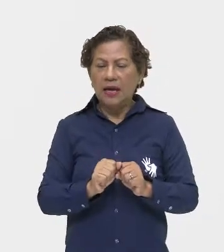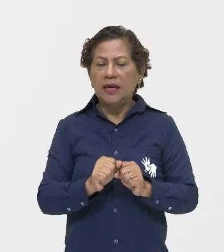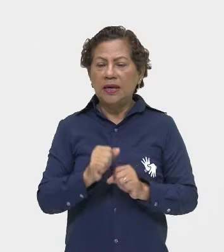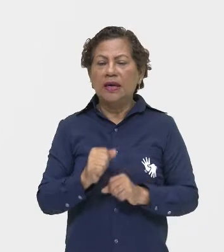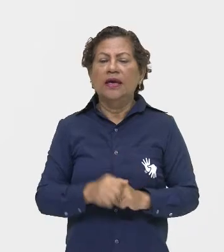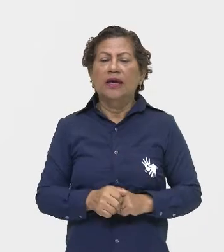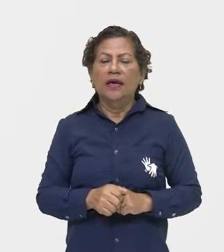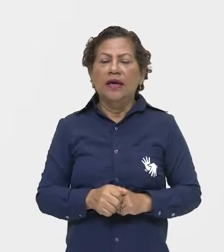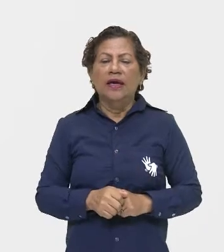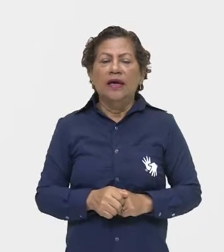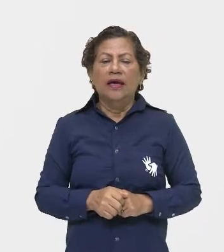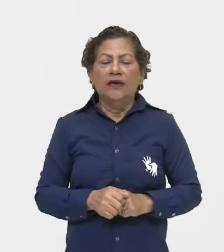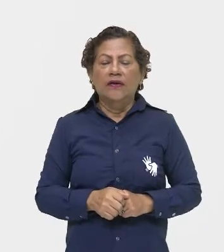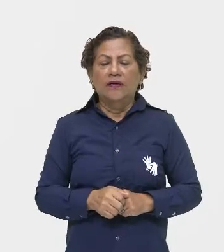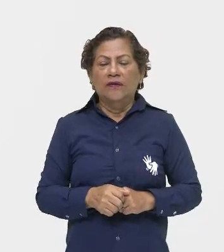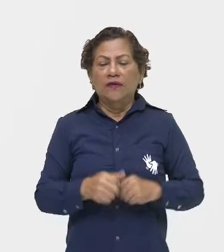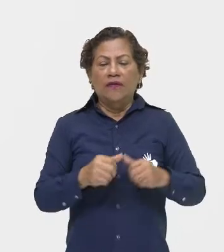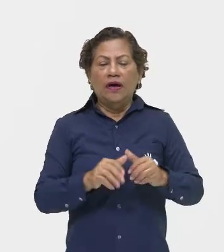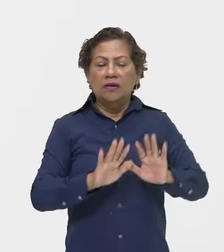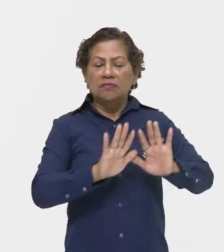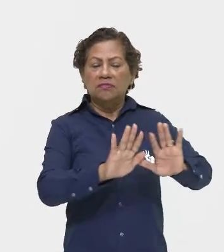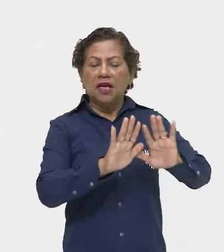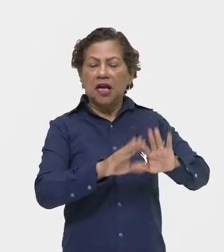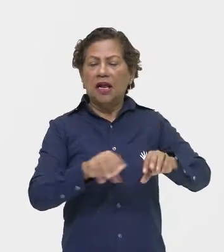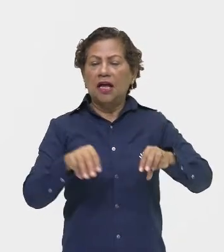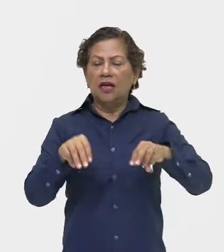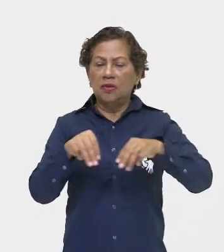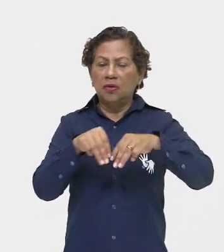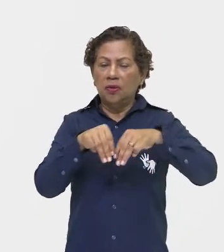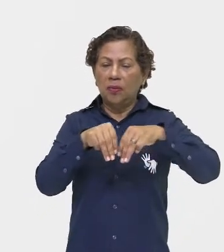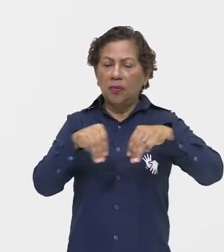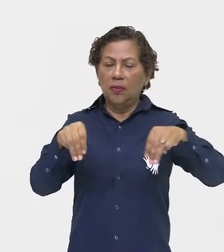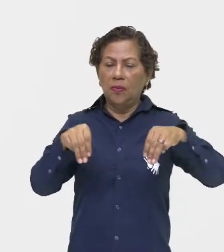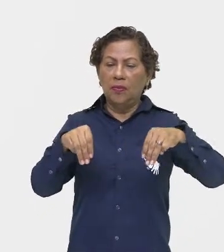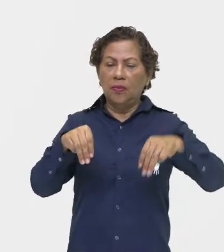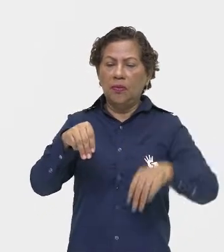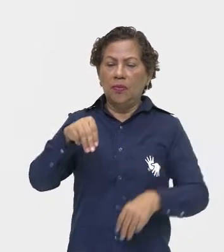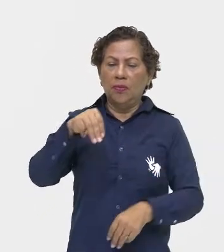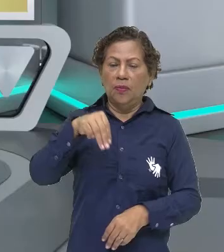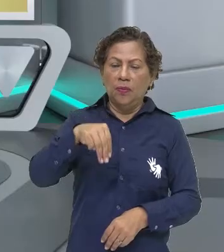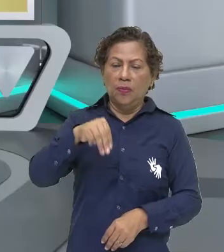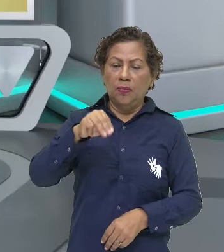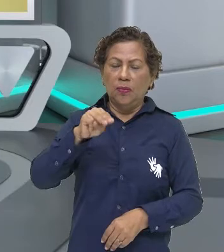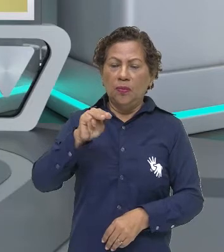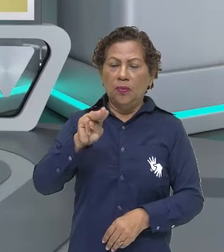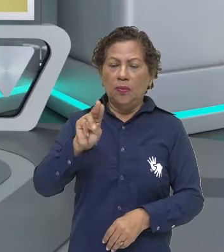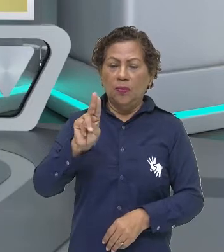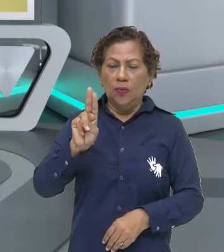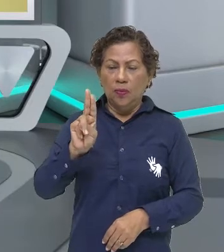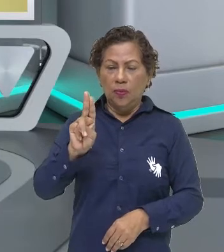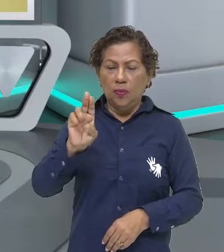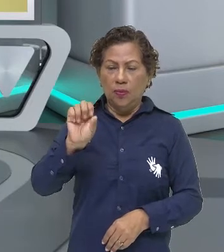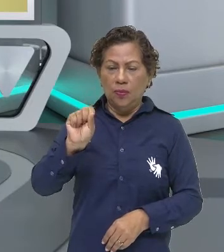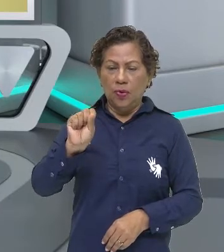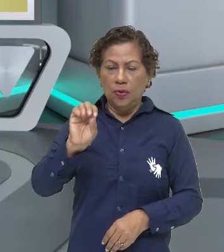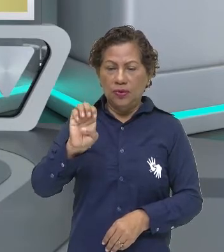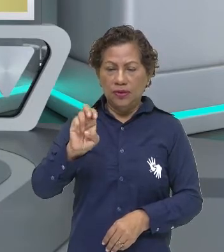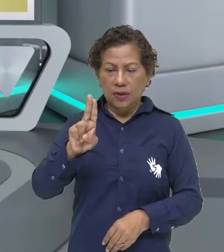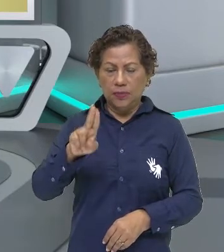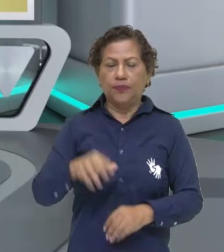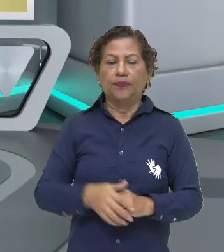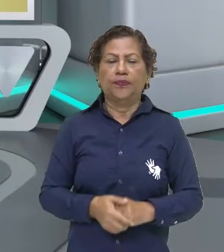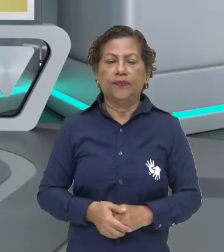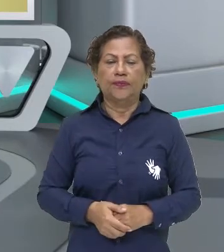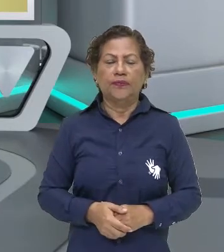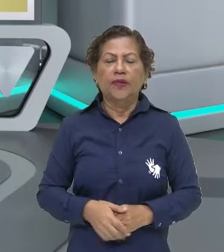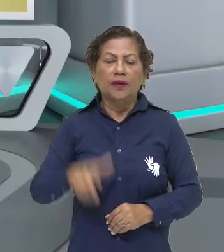Vamos voltar aqui para a gente conversar um pouquinho, tentar entender um pouquinho mais sobre o dadaísmo. Nesse momento, eles vão